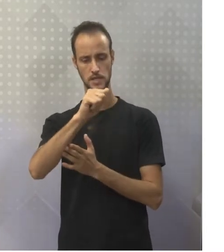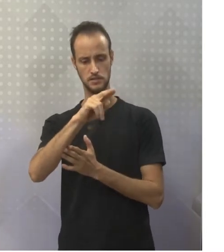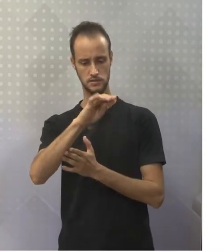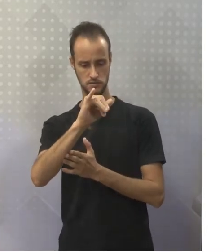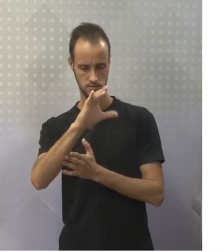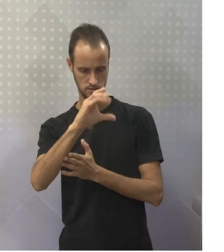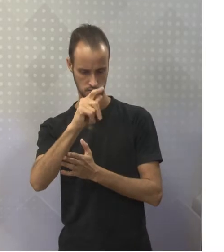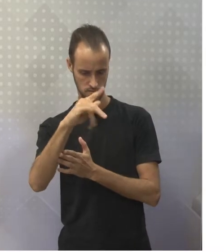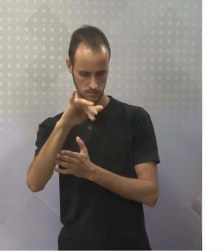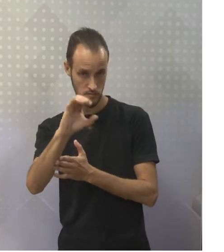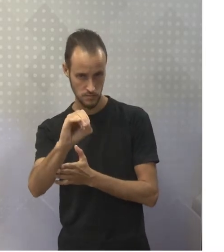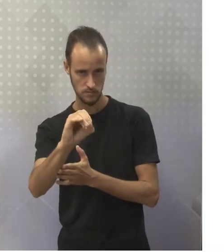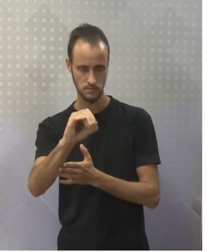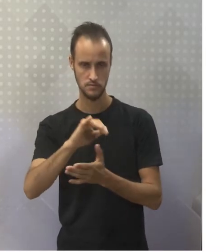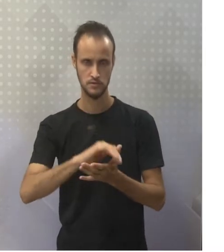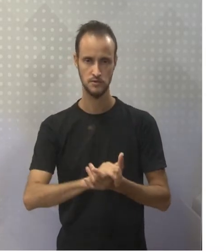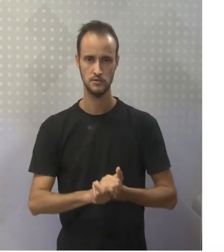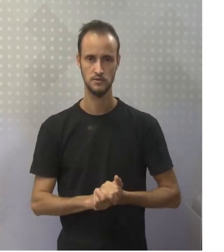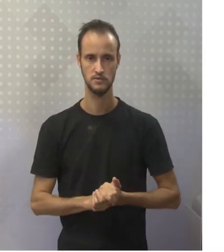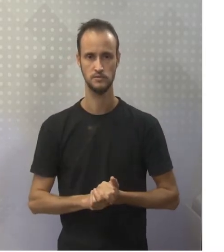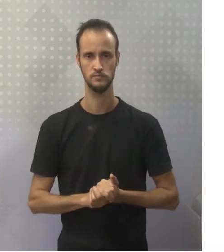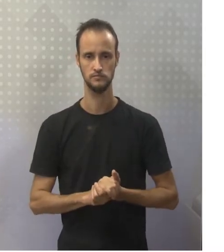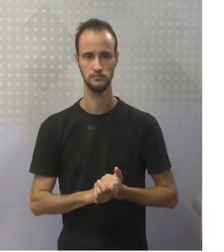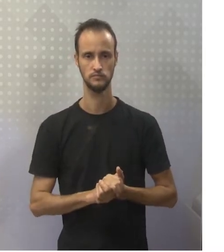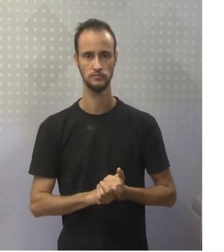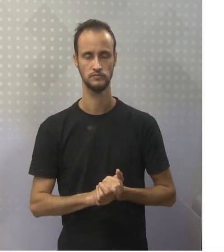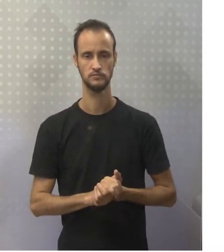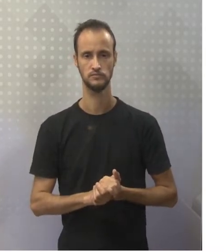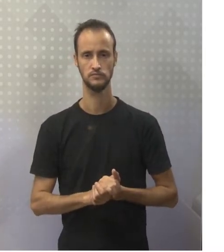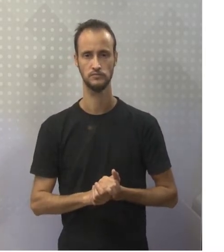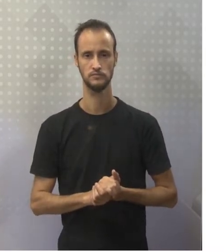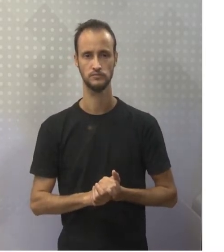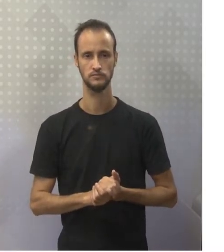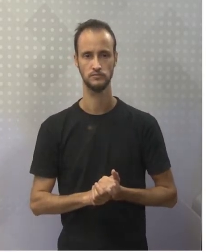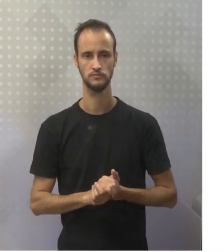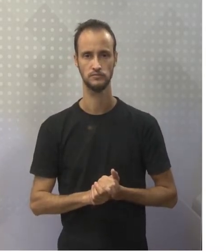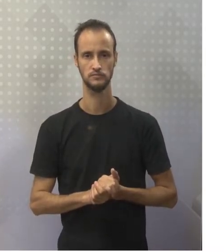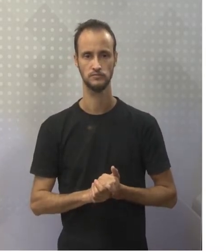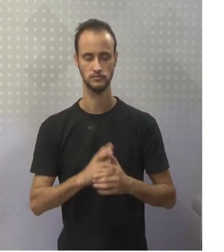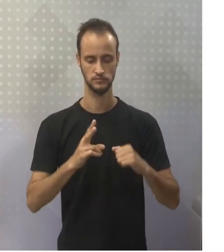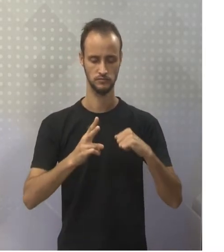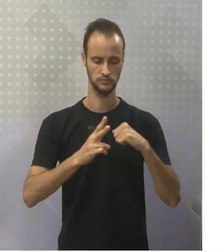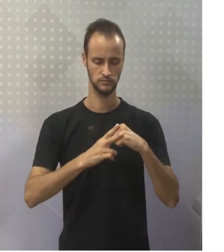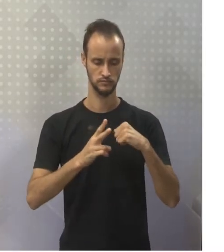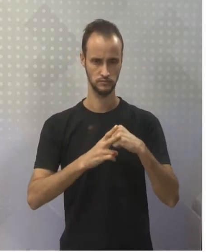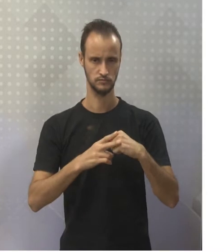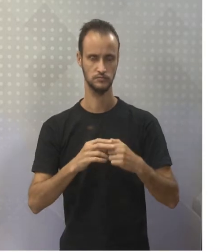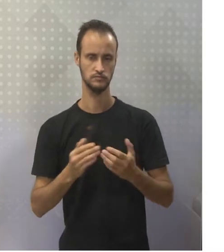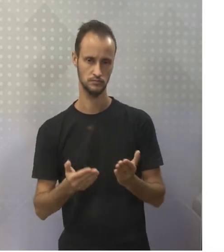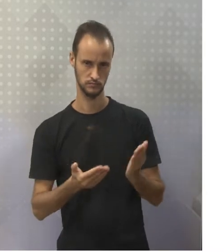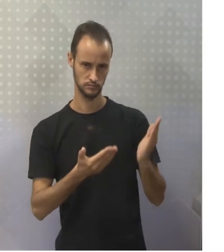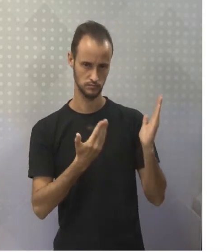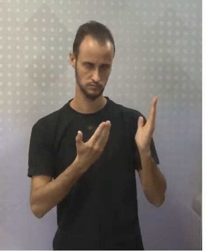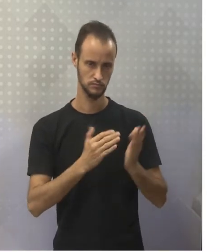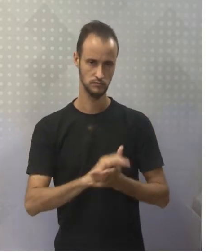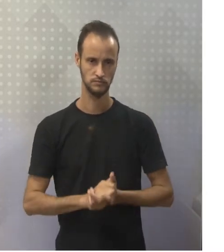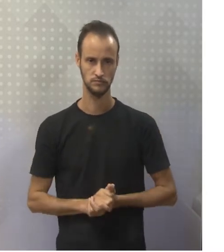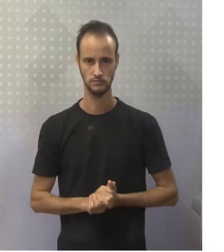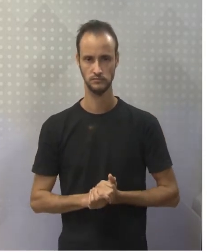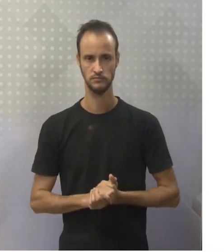found, found, encontrar, encontrou, encontrado. The verb find is called before,